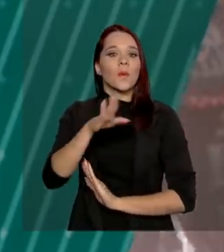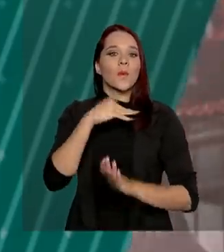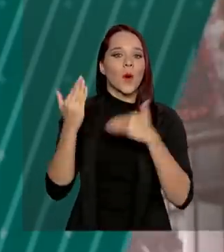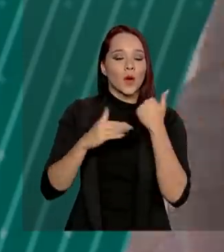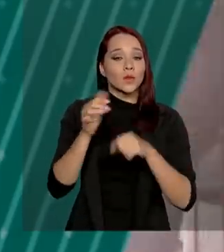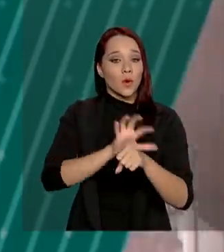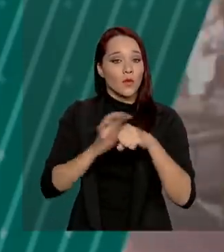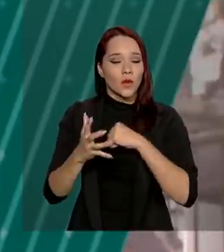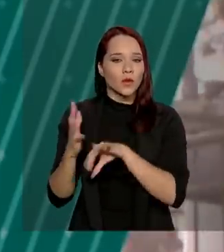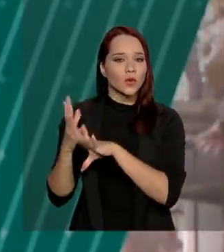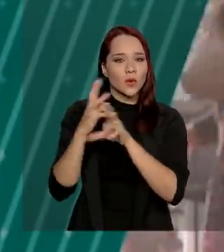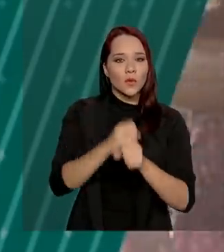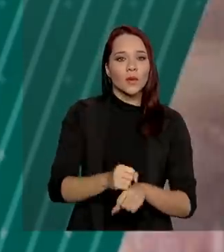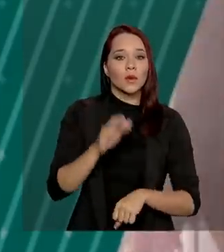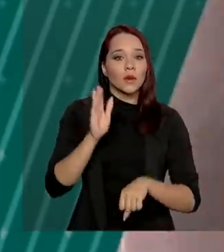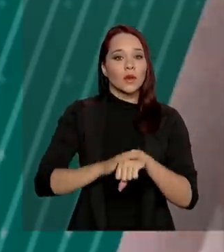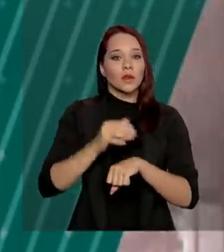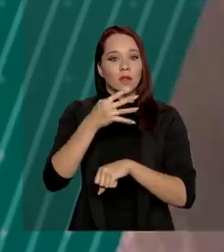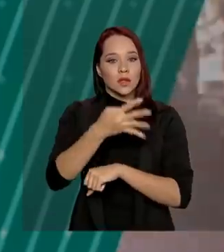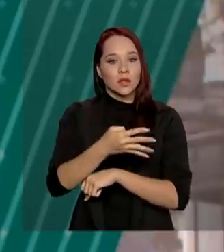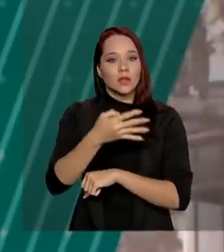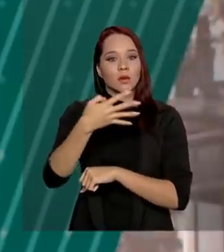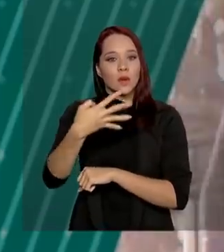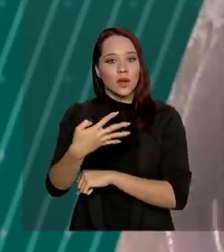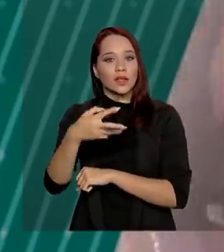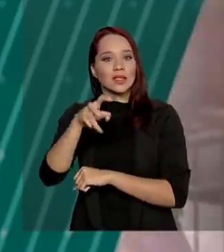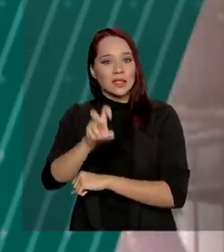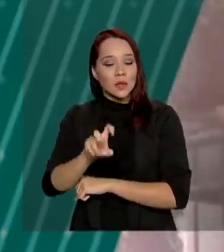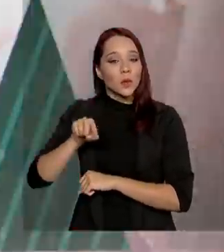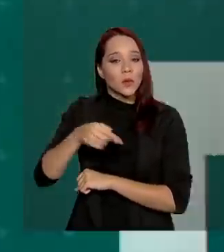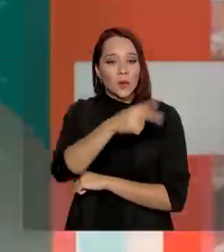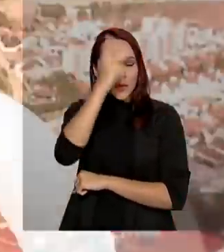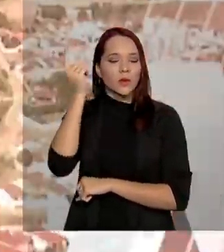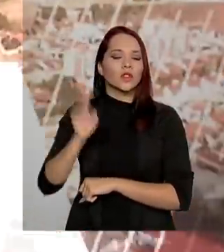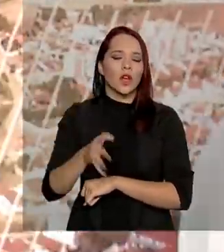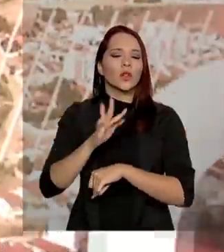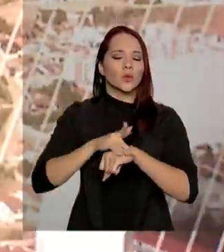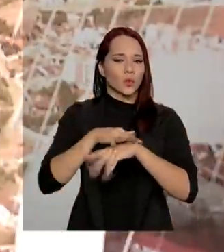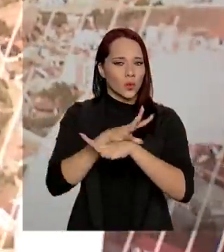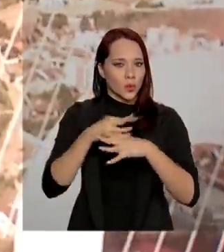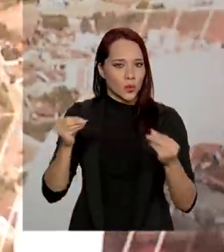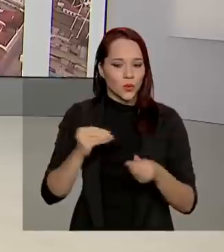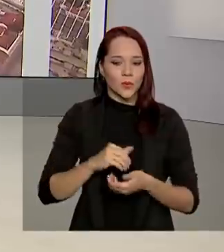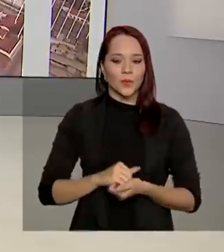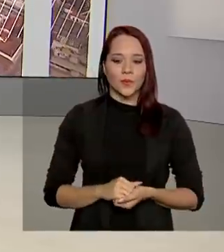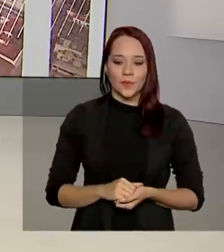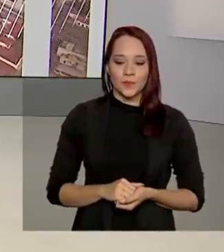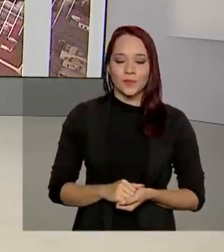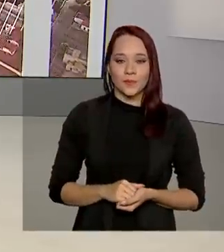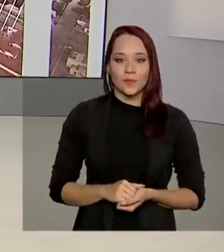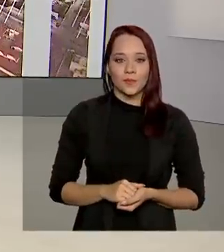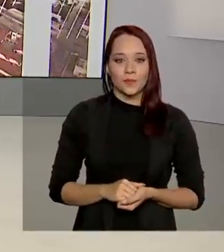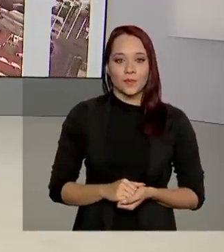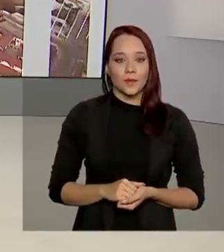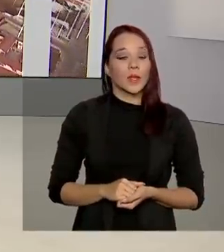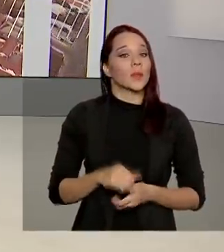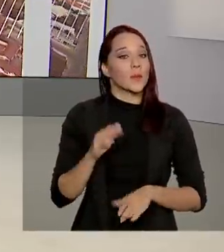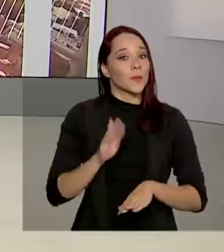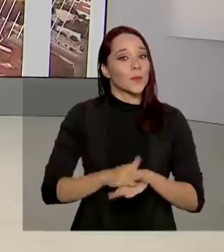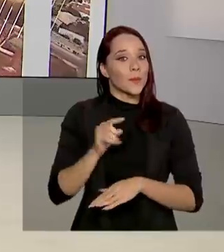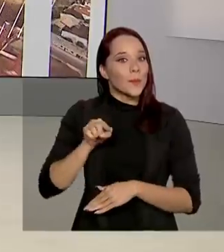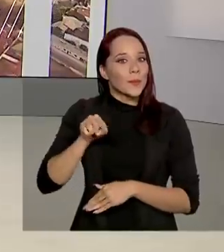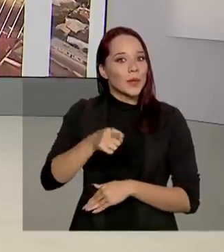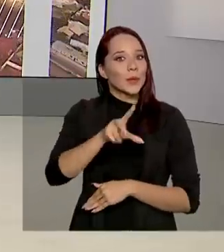e, ao todo, mais de 345 mil pessoas já se recuperaram. Mais de 1